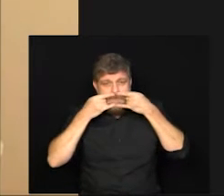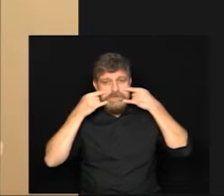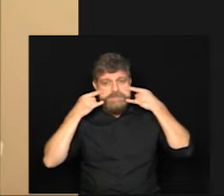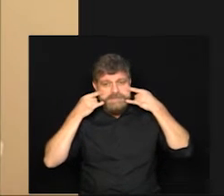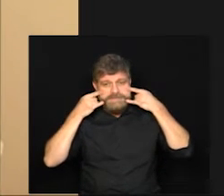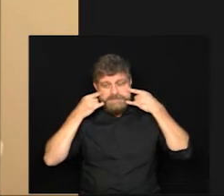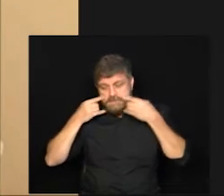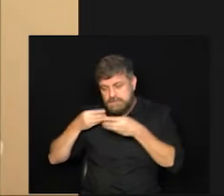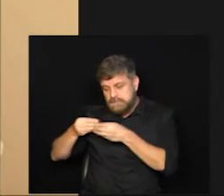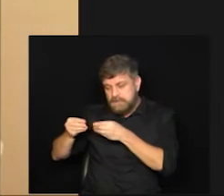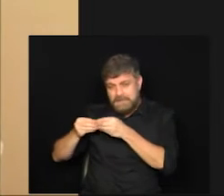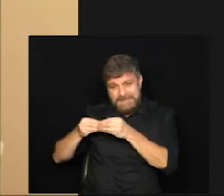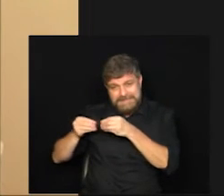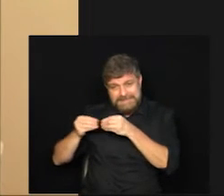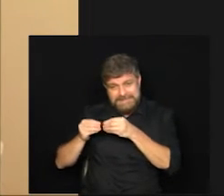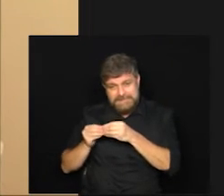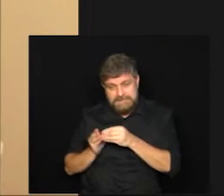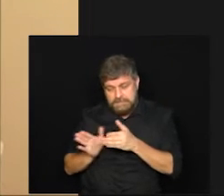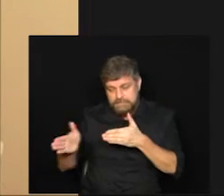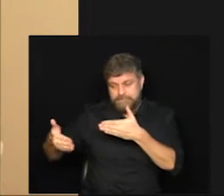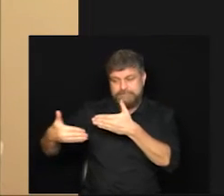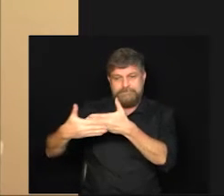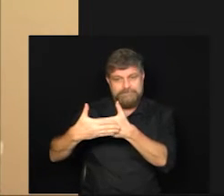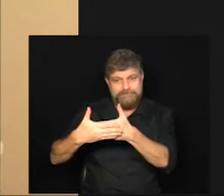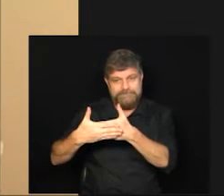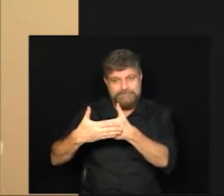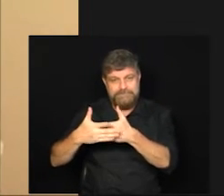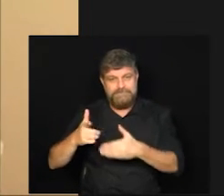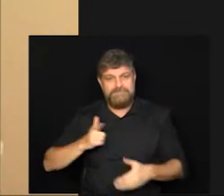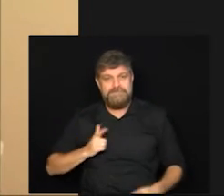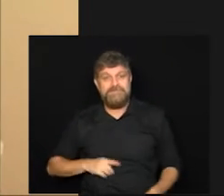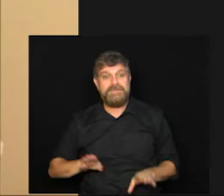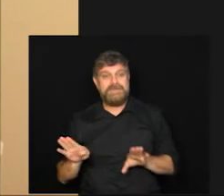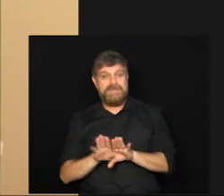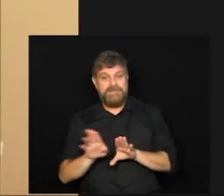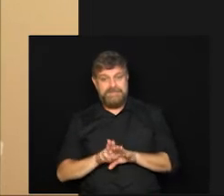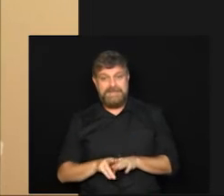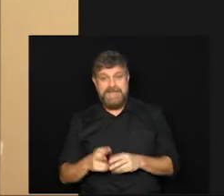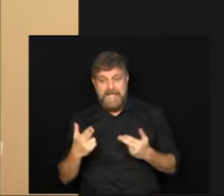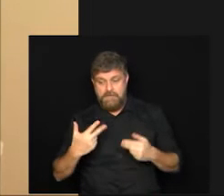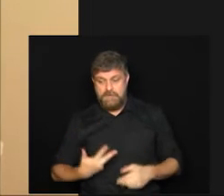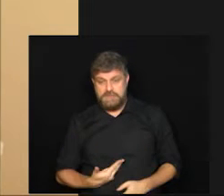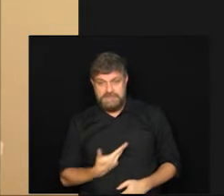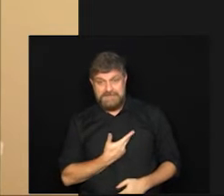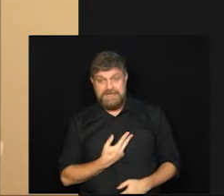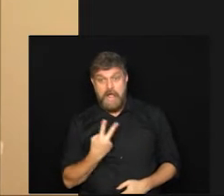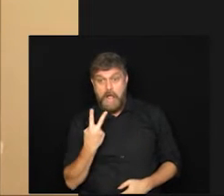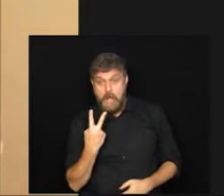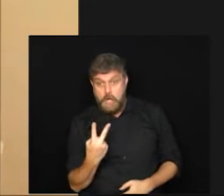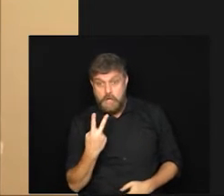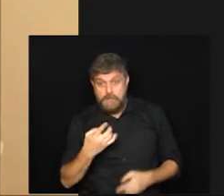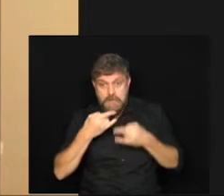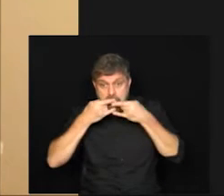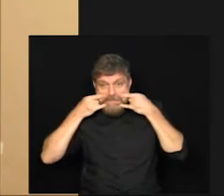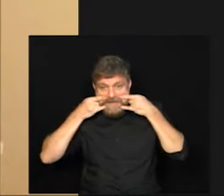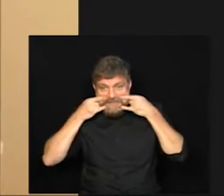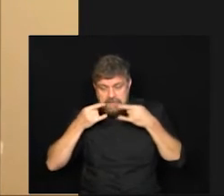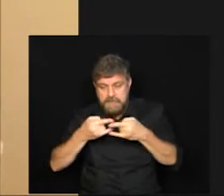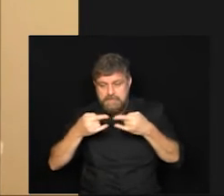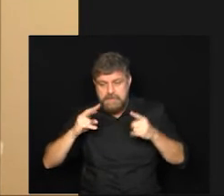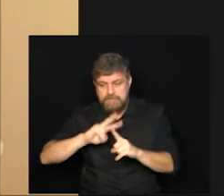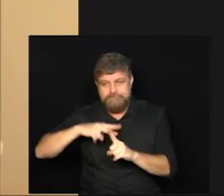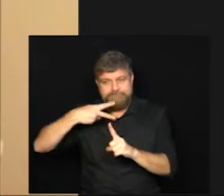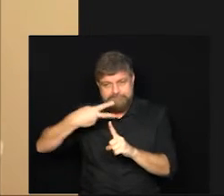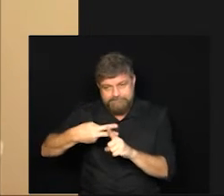tecido e por cima uma máscara cirúrgica a utilização de duas máscaras porque a